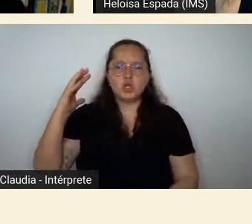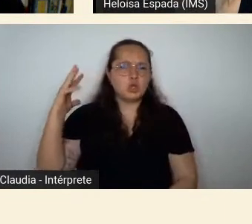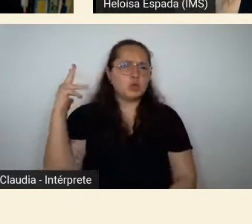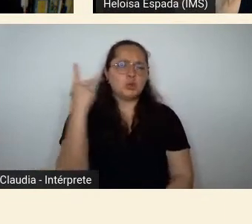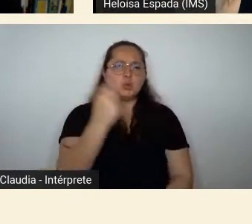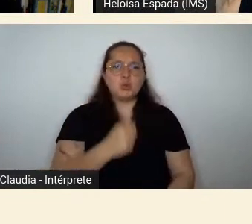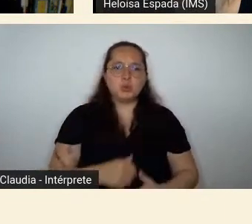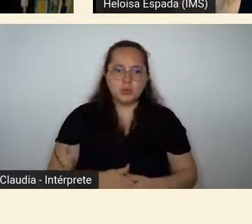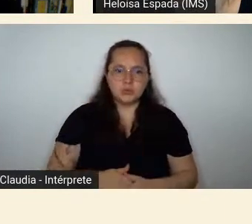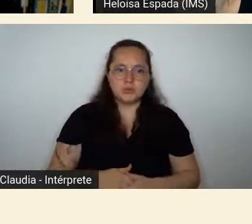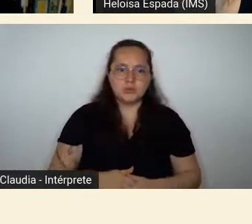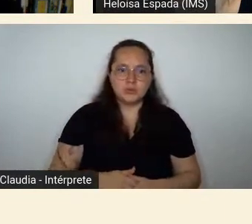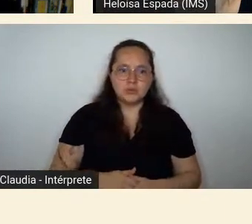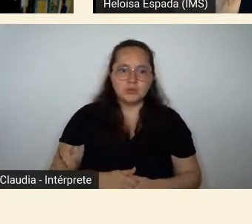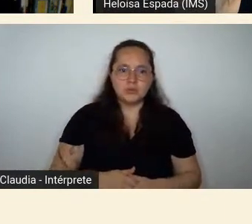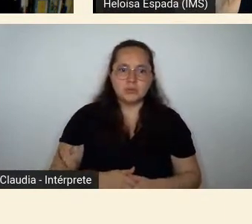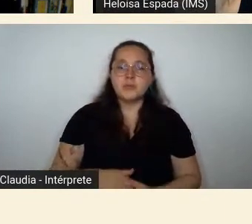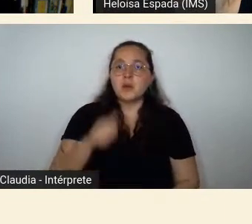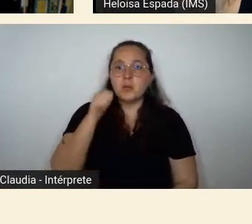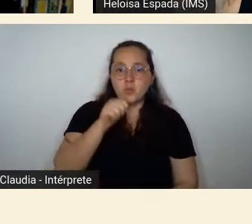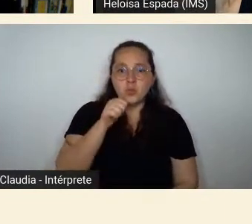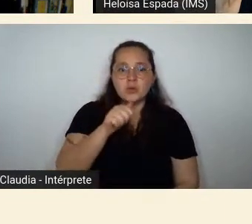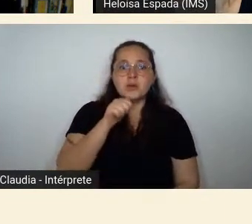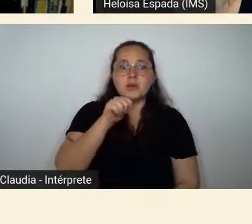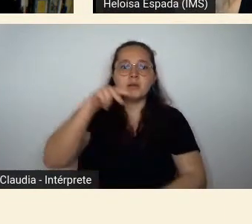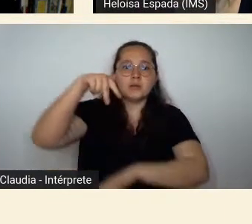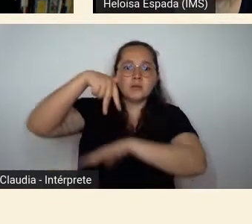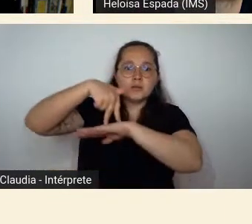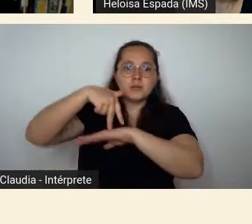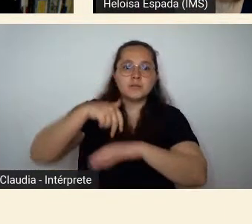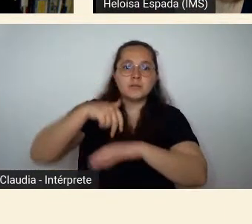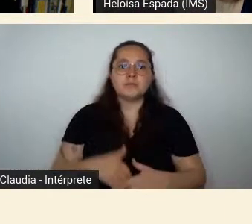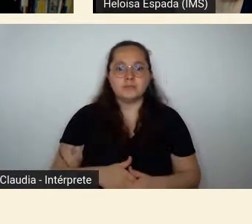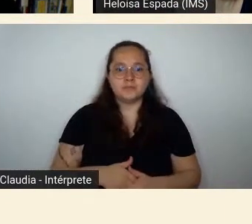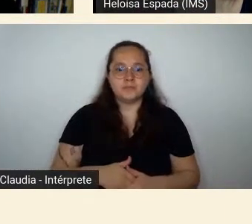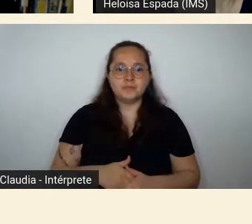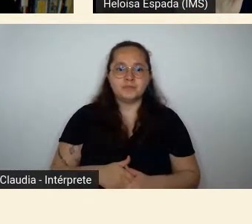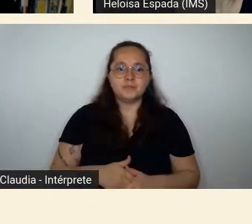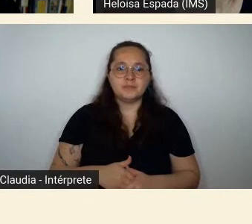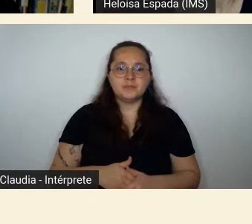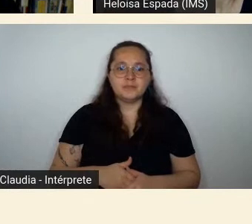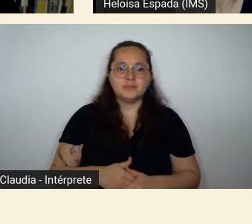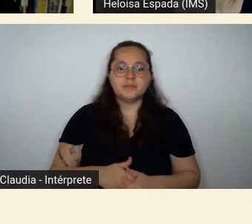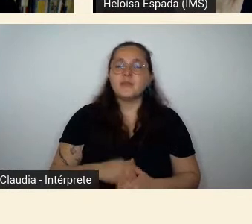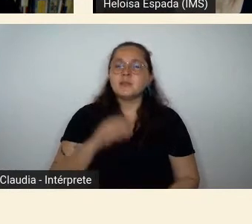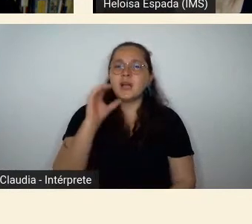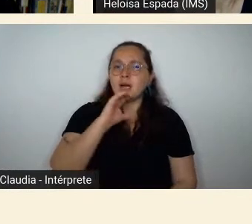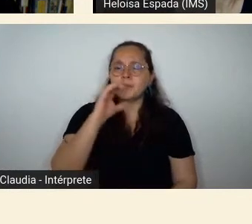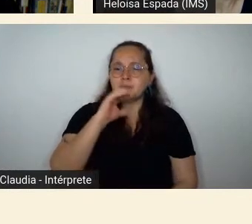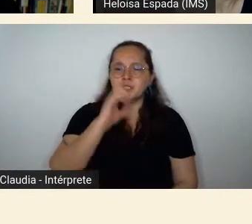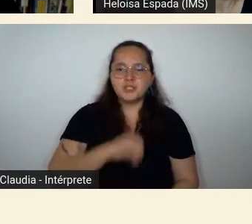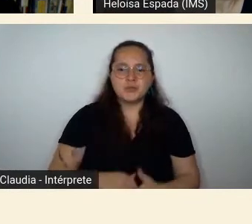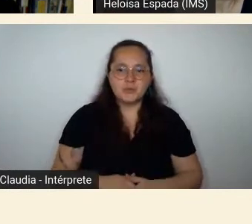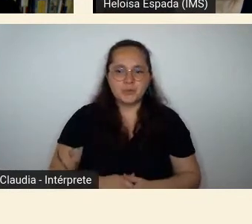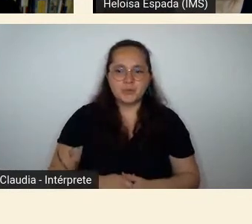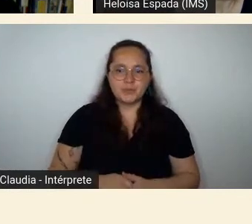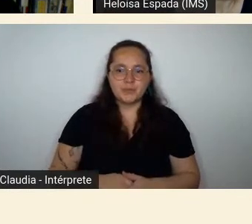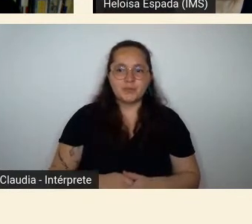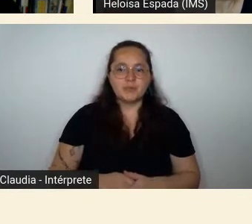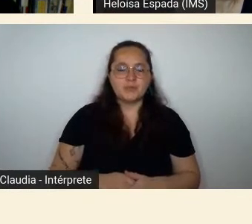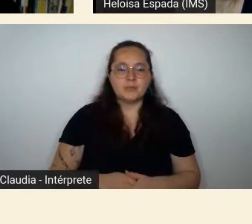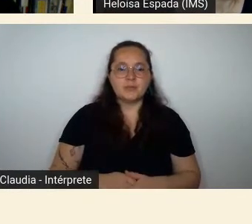postos de comando eu não posso falar eu sou de outra geração eu acho que rapidinho Luiz eu acho que essa